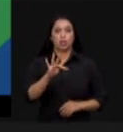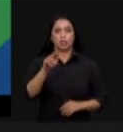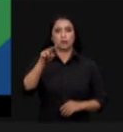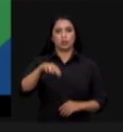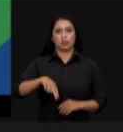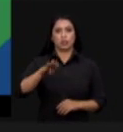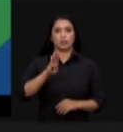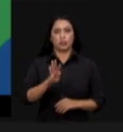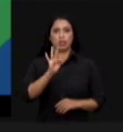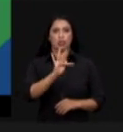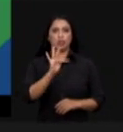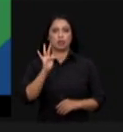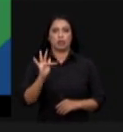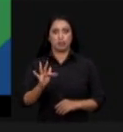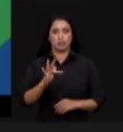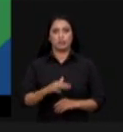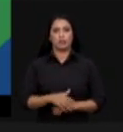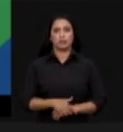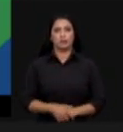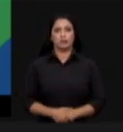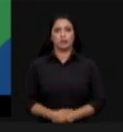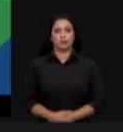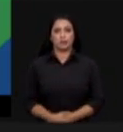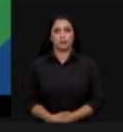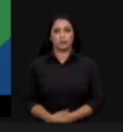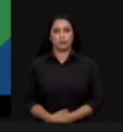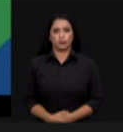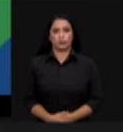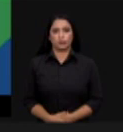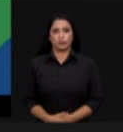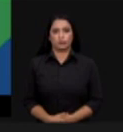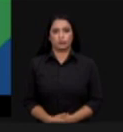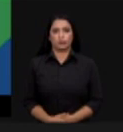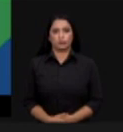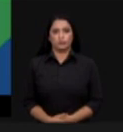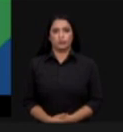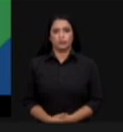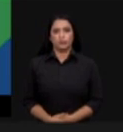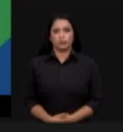FNBF Fórum Nacional das Atividades de Base Florestal